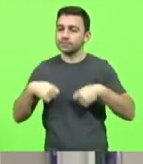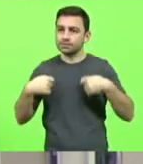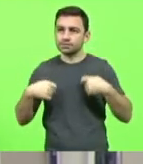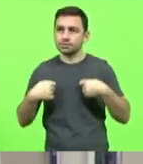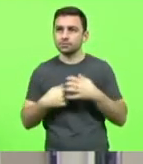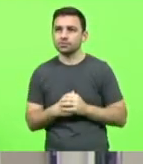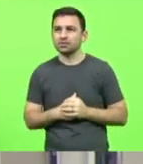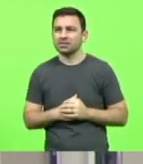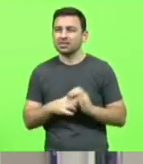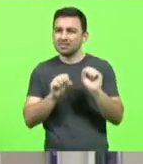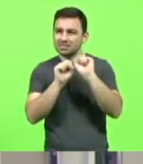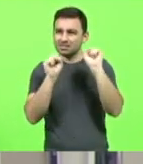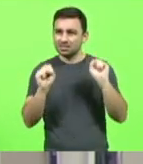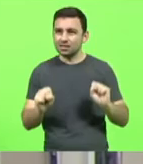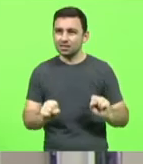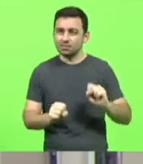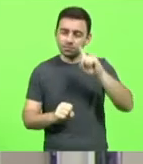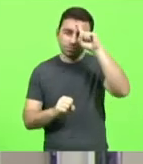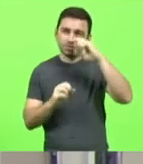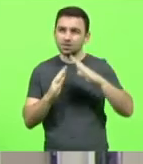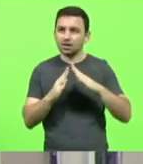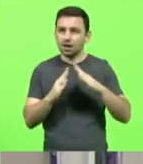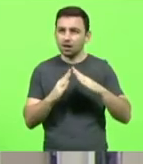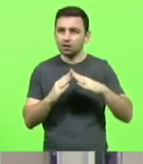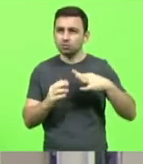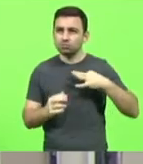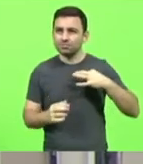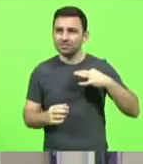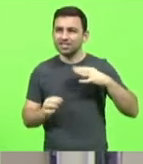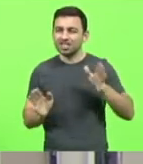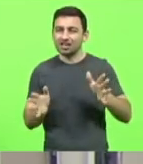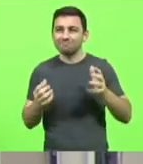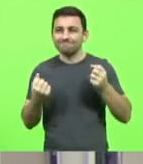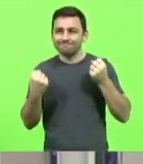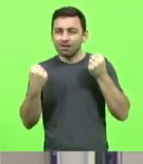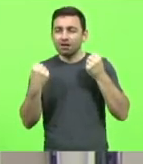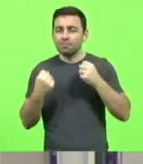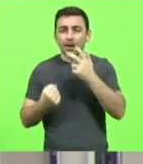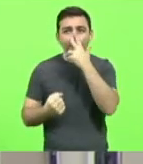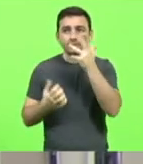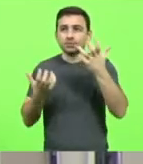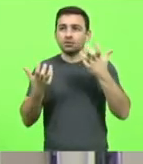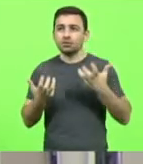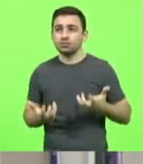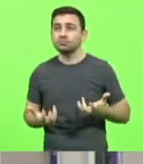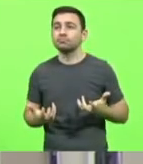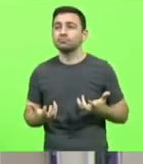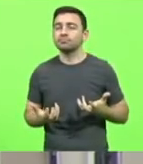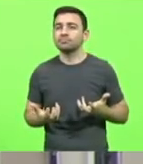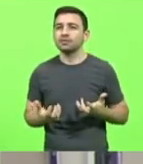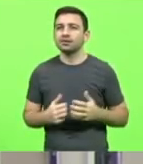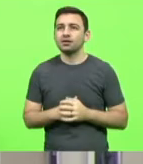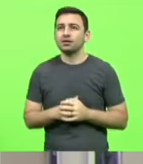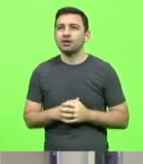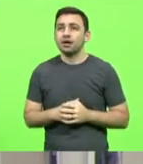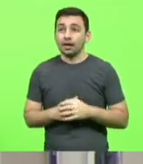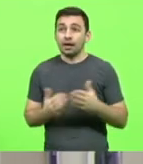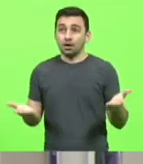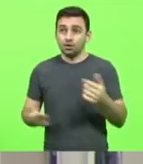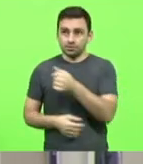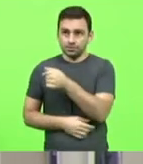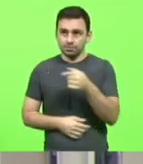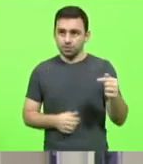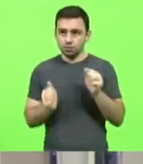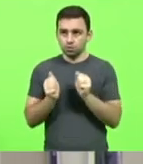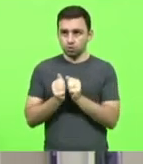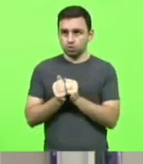hospitalar filantrópico já dá sinais de cansaço. Essa semana, juntamente com o secretário